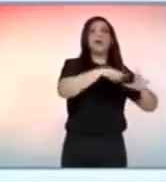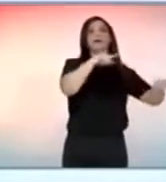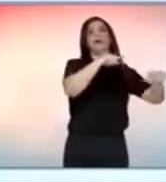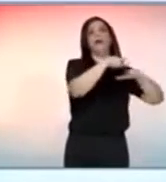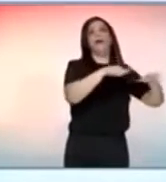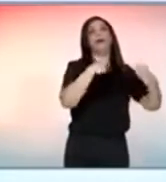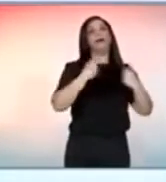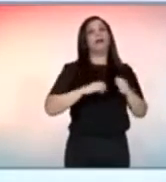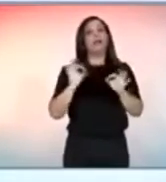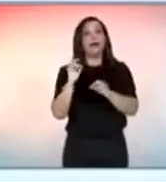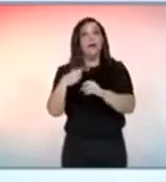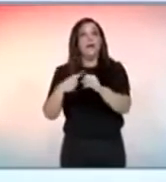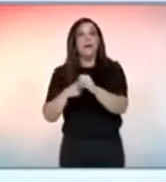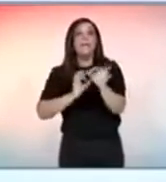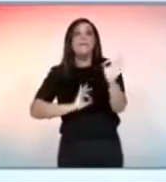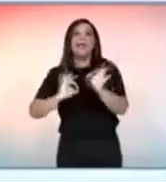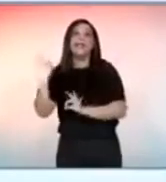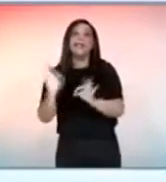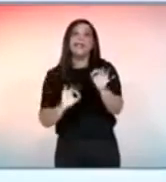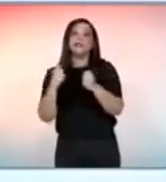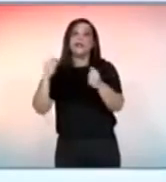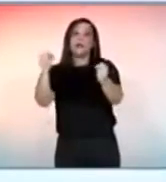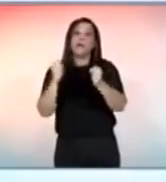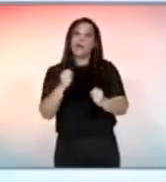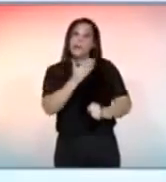cidade precisa ser planejada, precisa ter poder público para isso, que hoje não tem. que é? Obrigado.